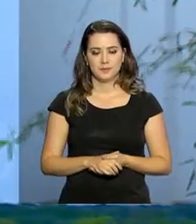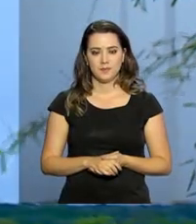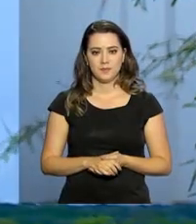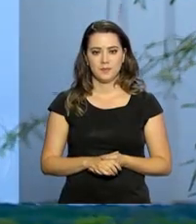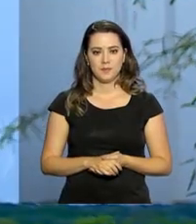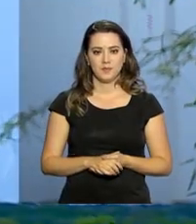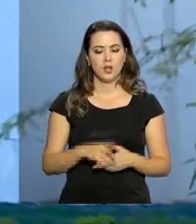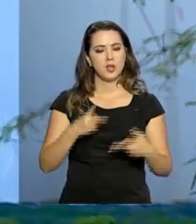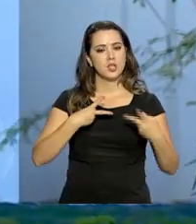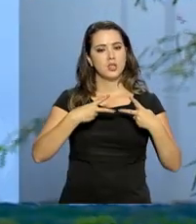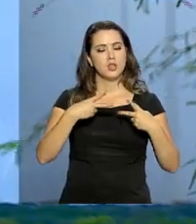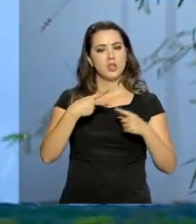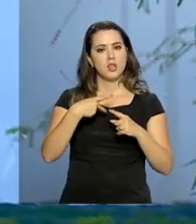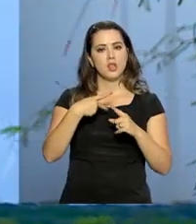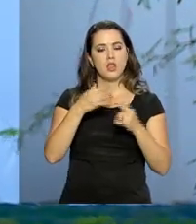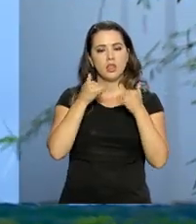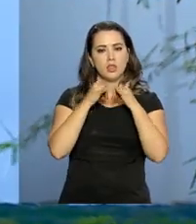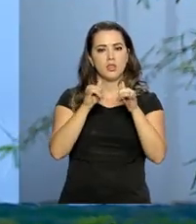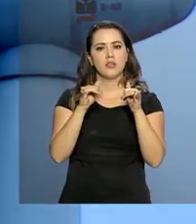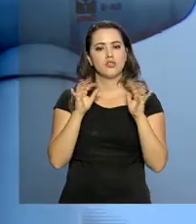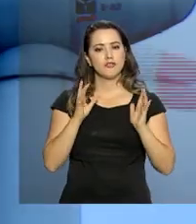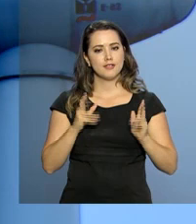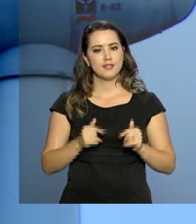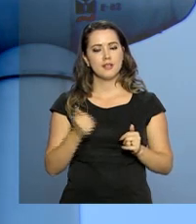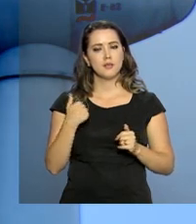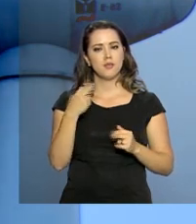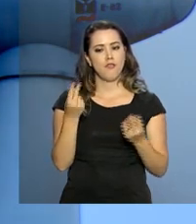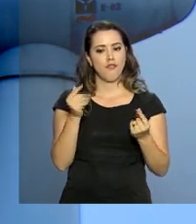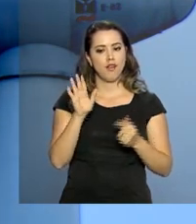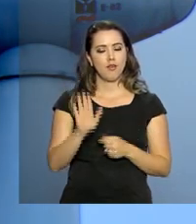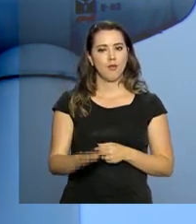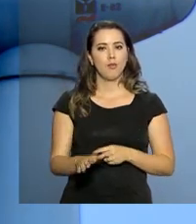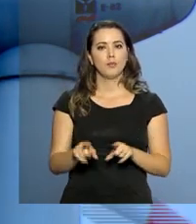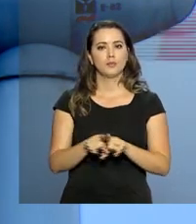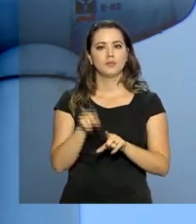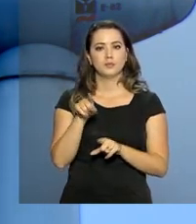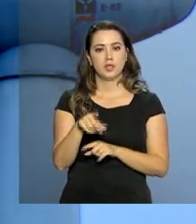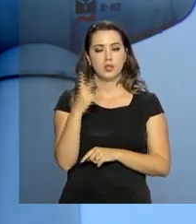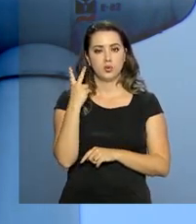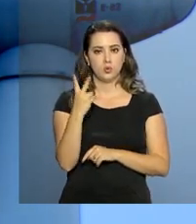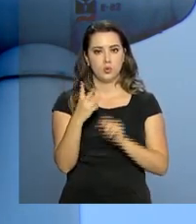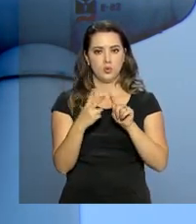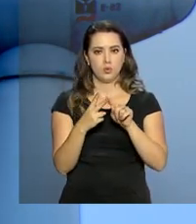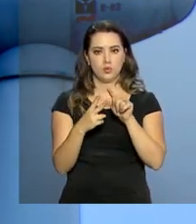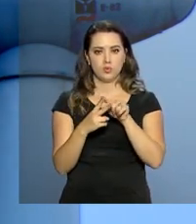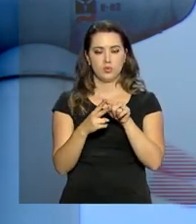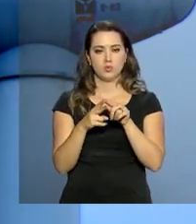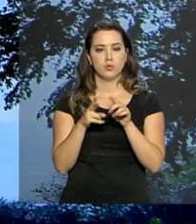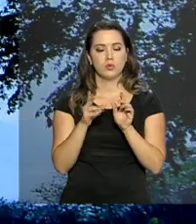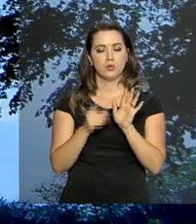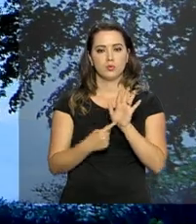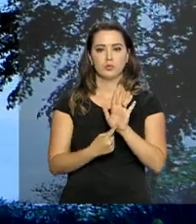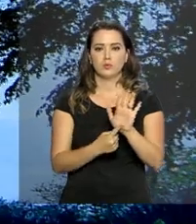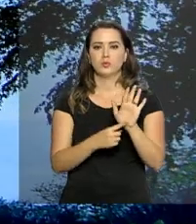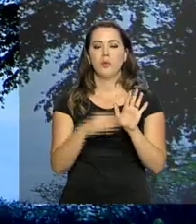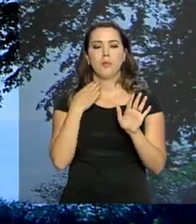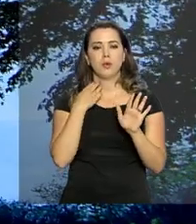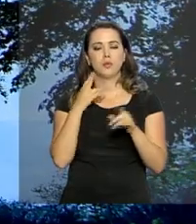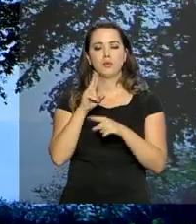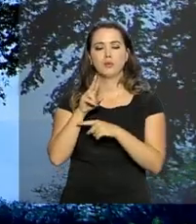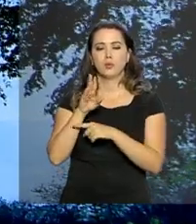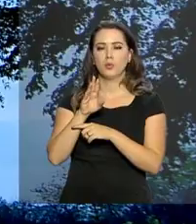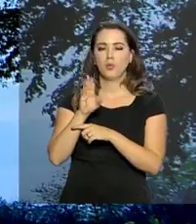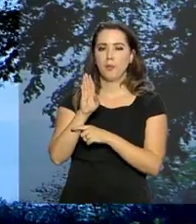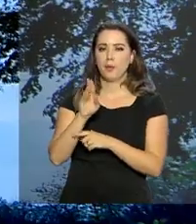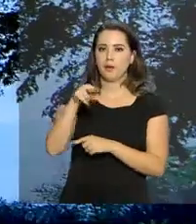Energia limpa e mais em conta. Já estão disponíveis duas linhas de financiamento do Banco Nacional de Desenvolvimento Econômico e Social,